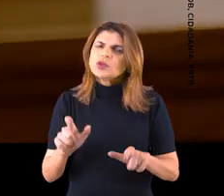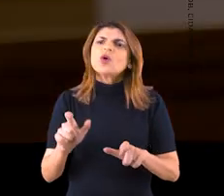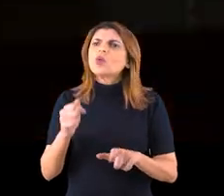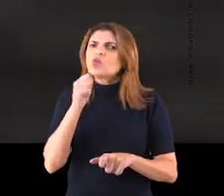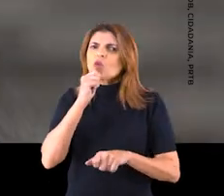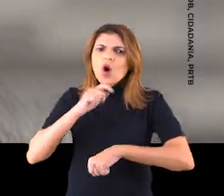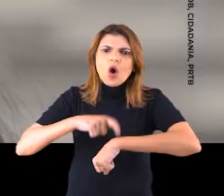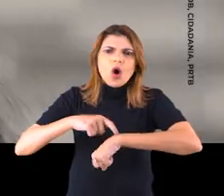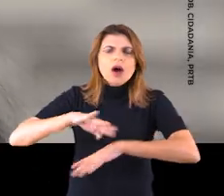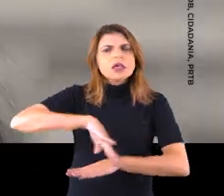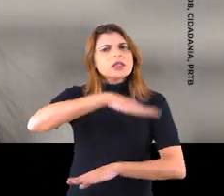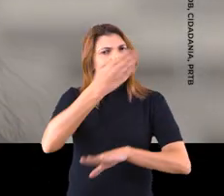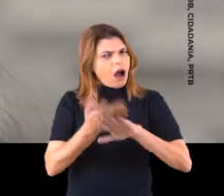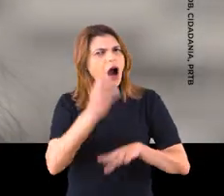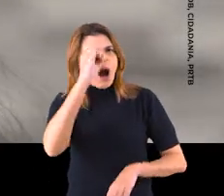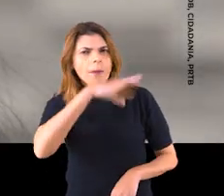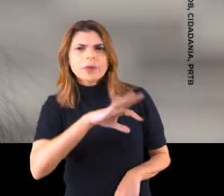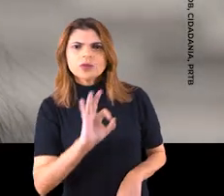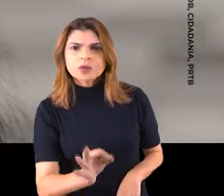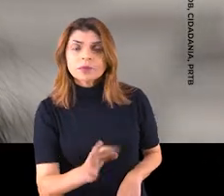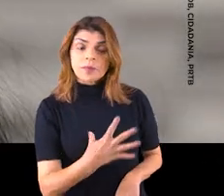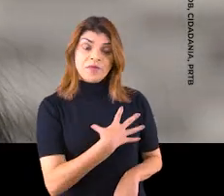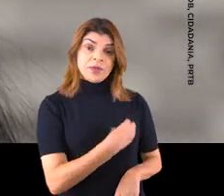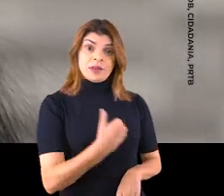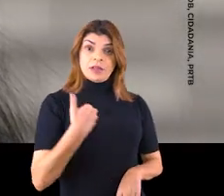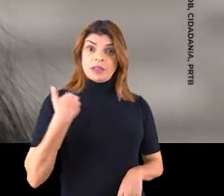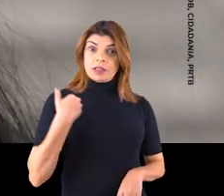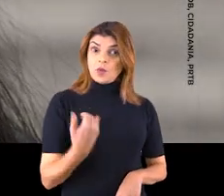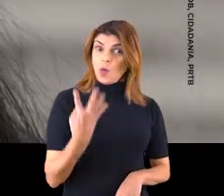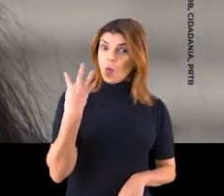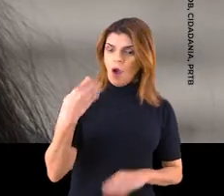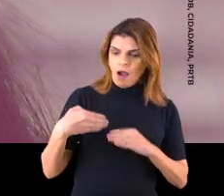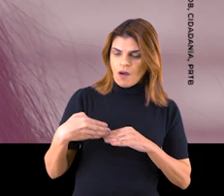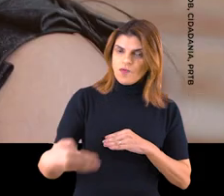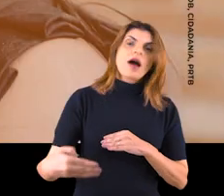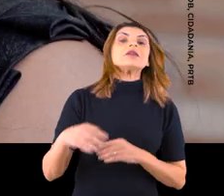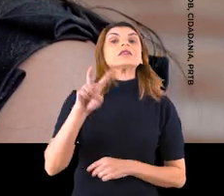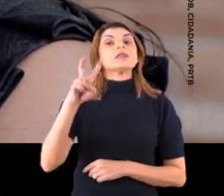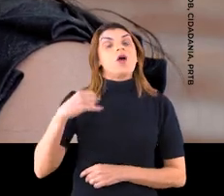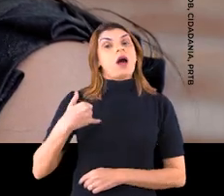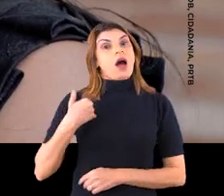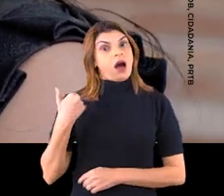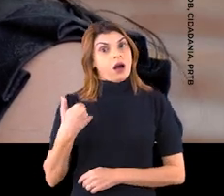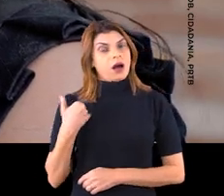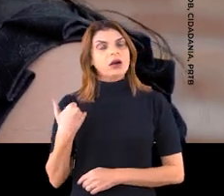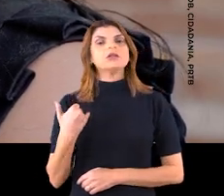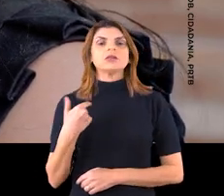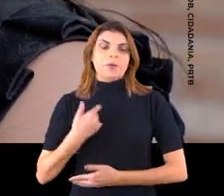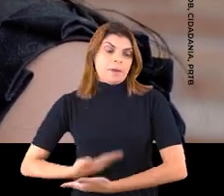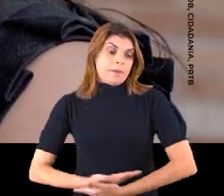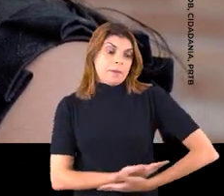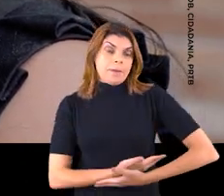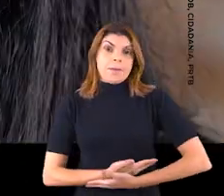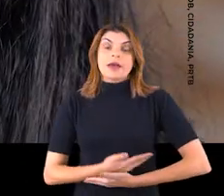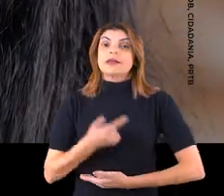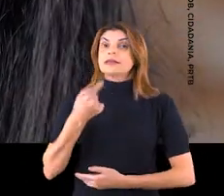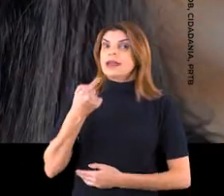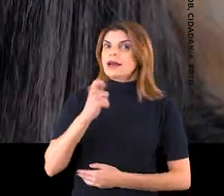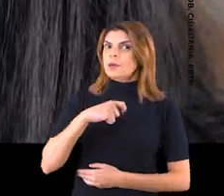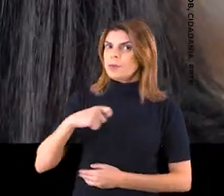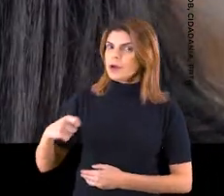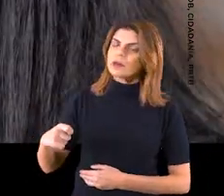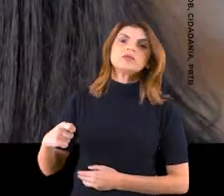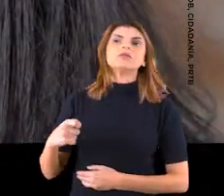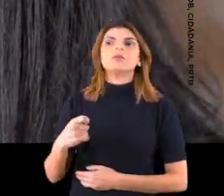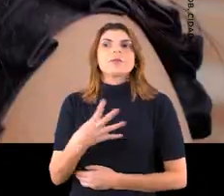integral. Então, eu tenho uma filha de 4 anos, ela vai fazer 5 anos agora, ano que vem. E eu tenho uma bebê de 7 meses. Eu